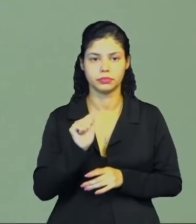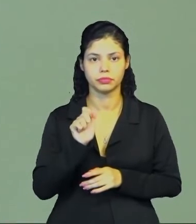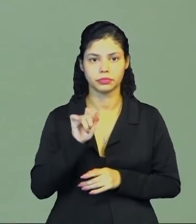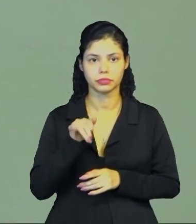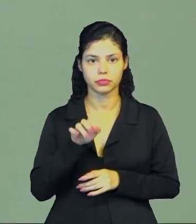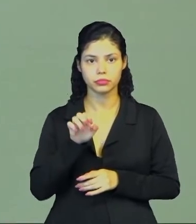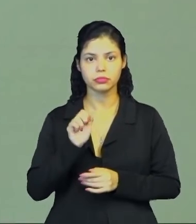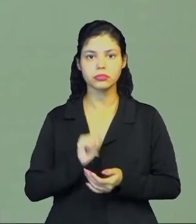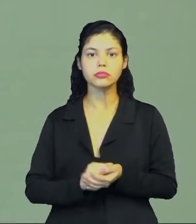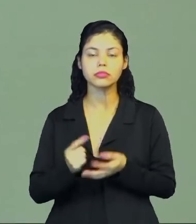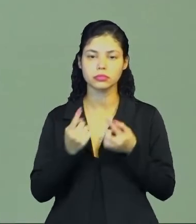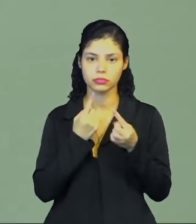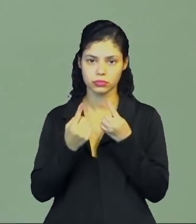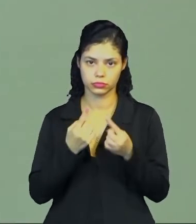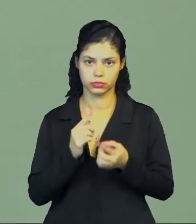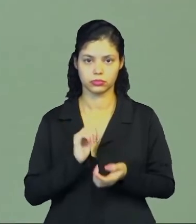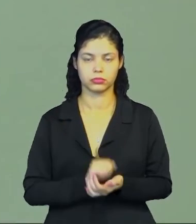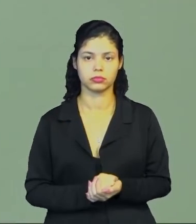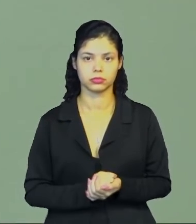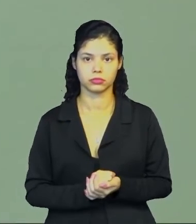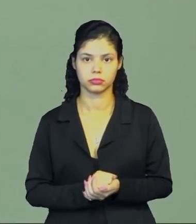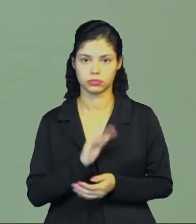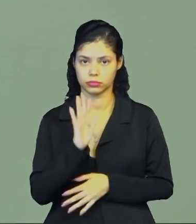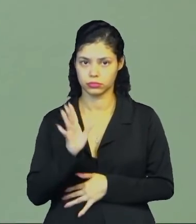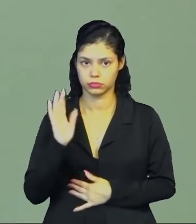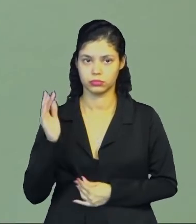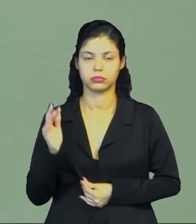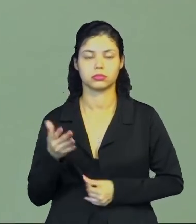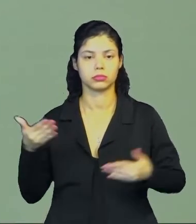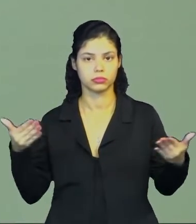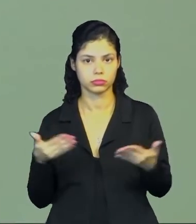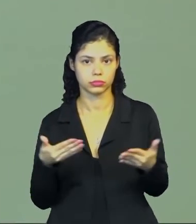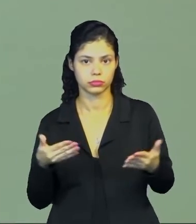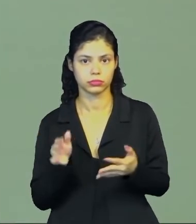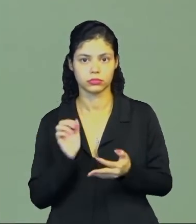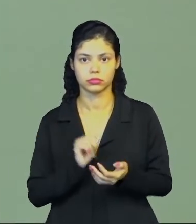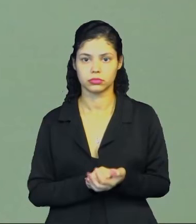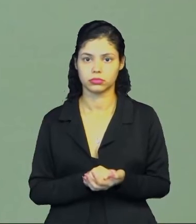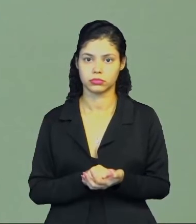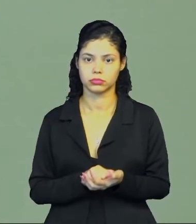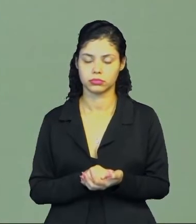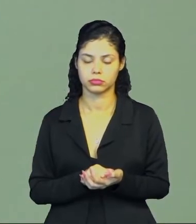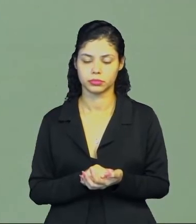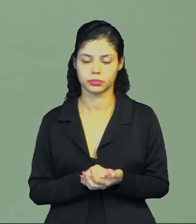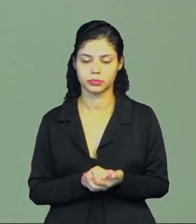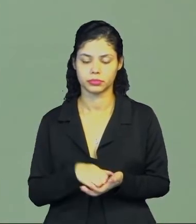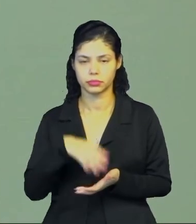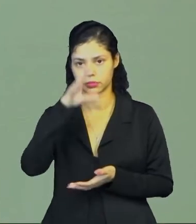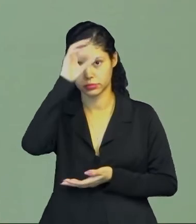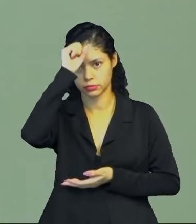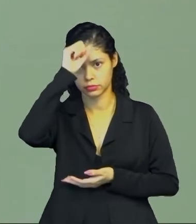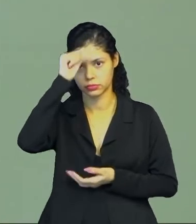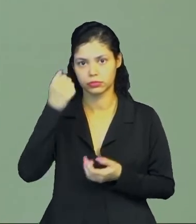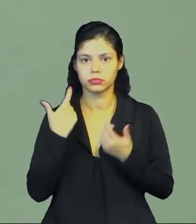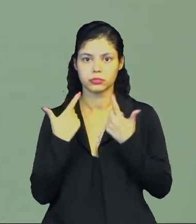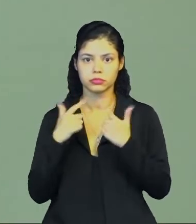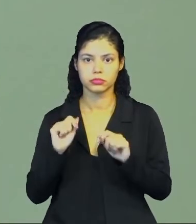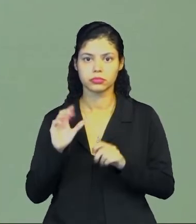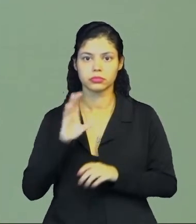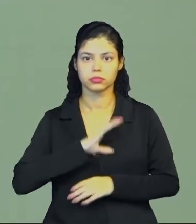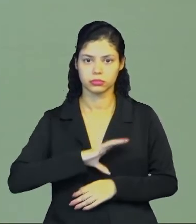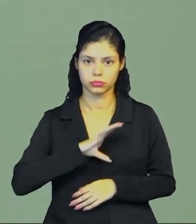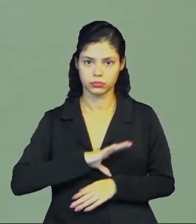tribo, né? E conversar com ele, já que hoje eles têm aprendido a língua